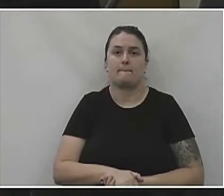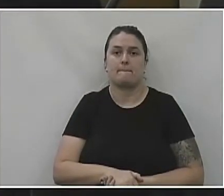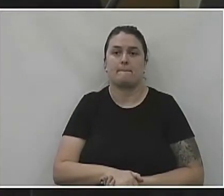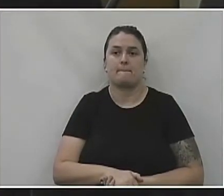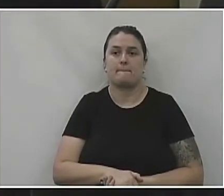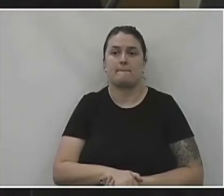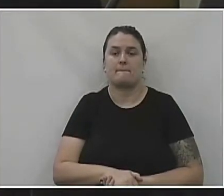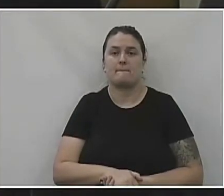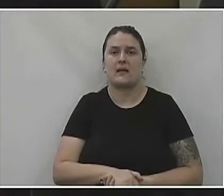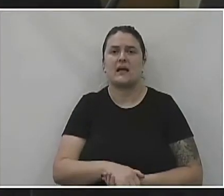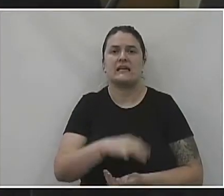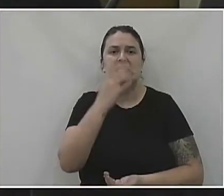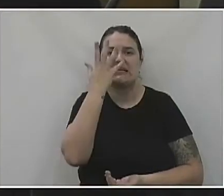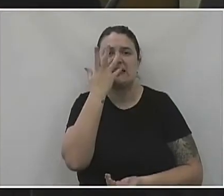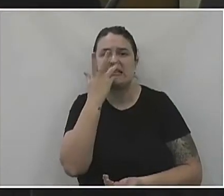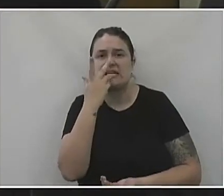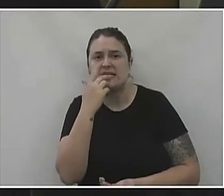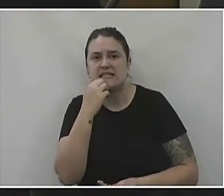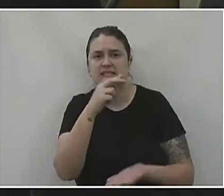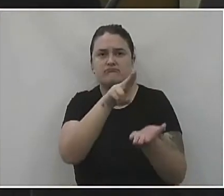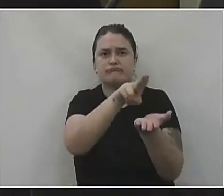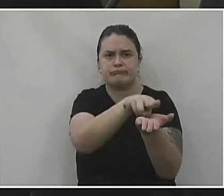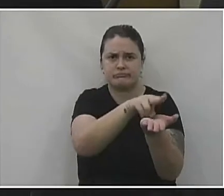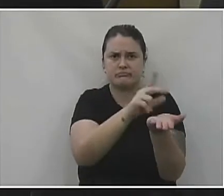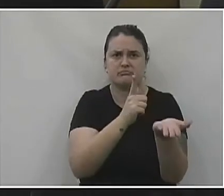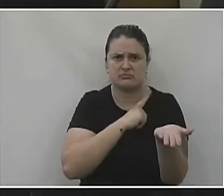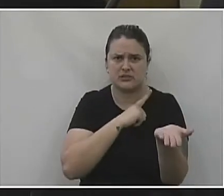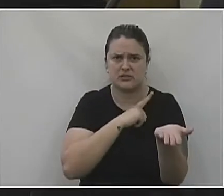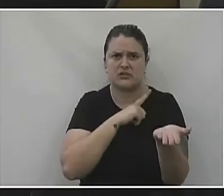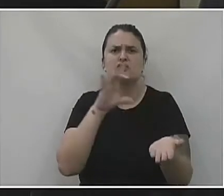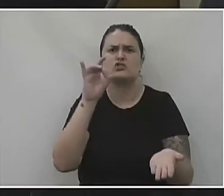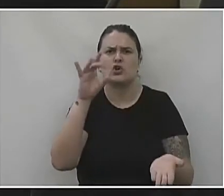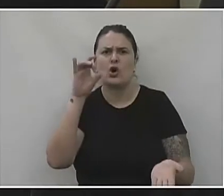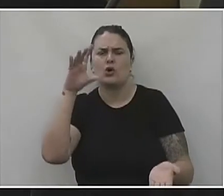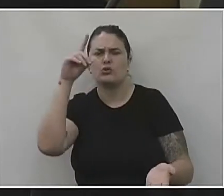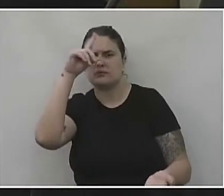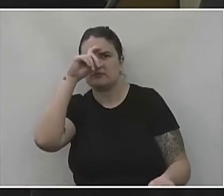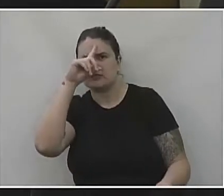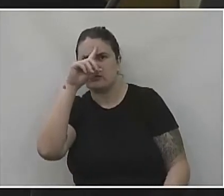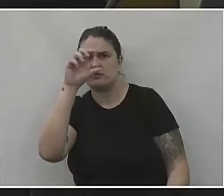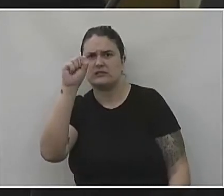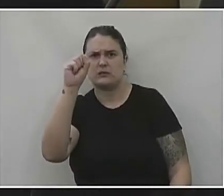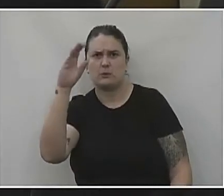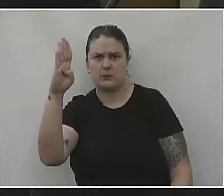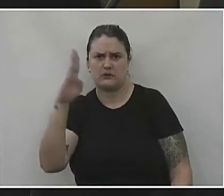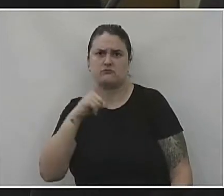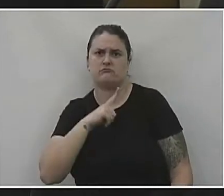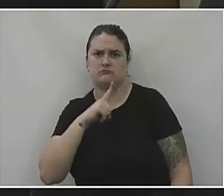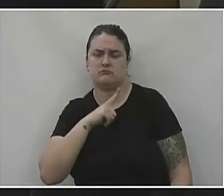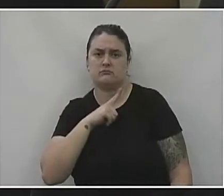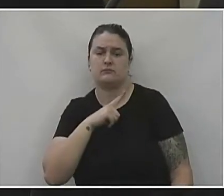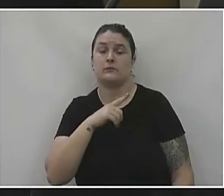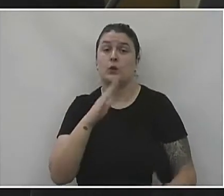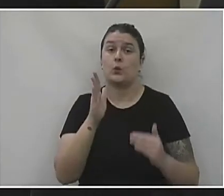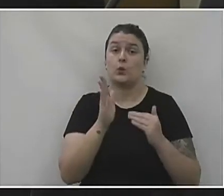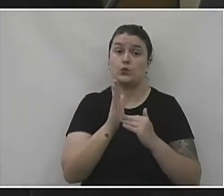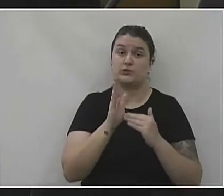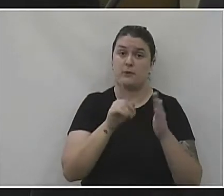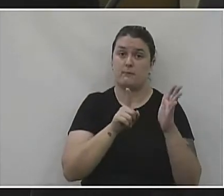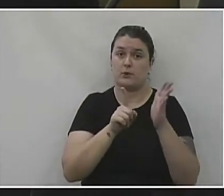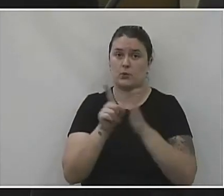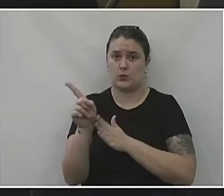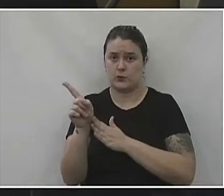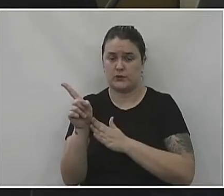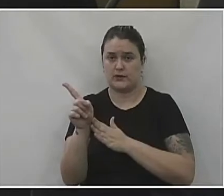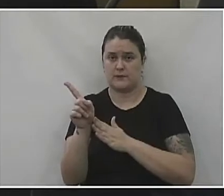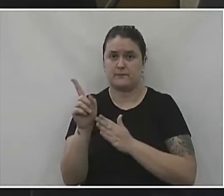de criança? Nada? Teve só no São Brás, né? Que eu soube, mas aqui não. Não teve, né? Uma última pergunta, doutor. Tinha